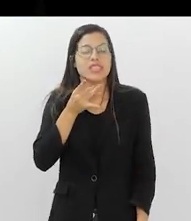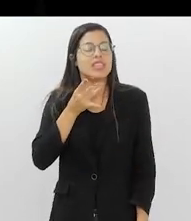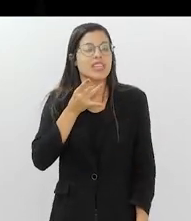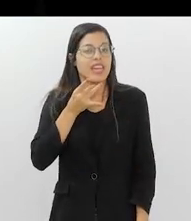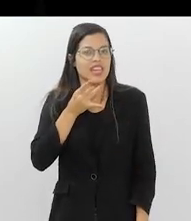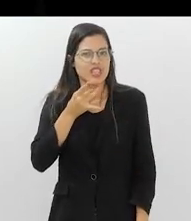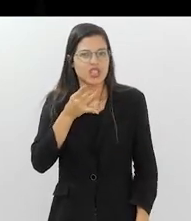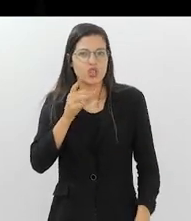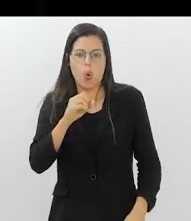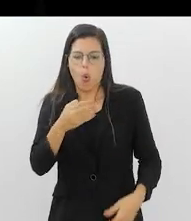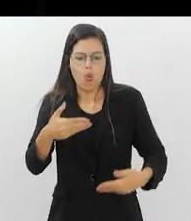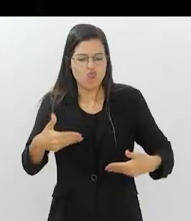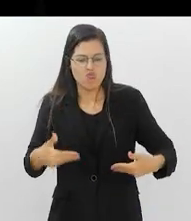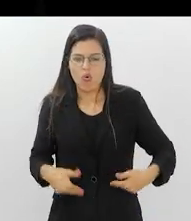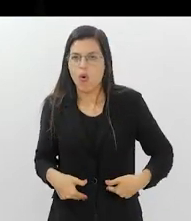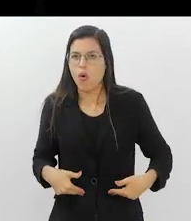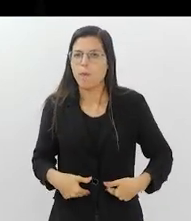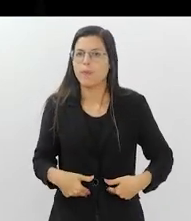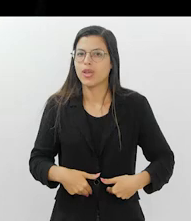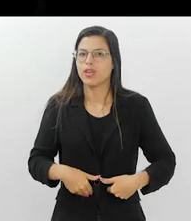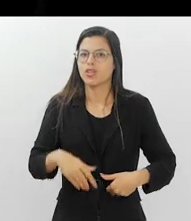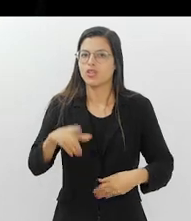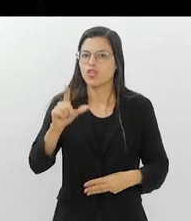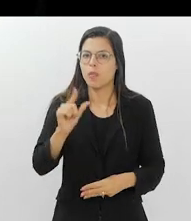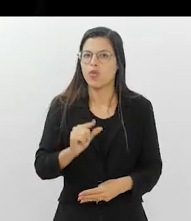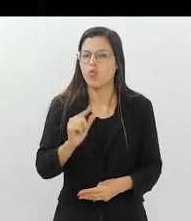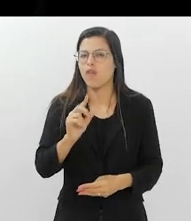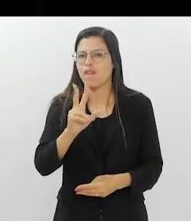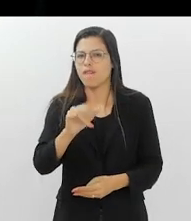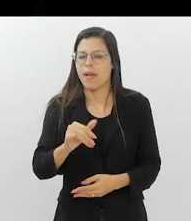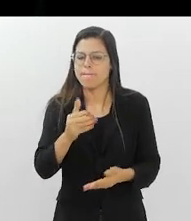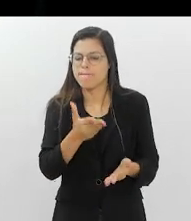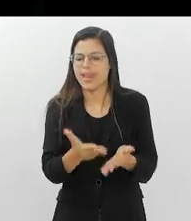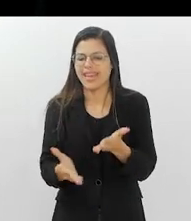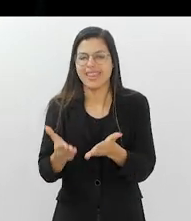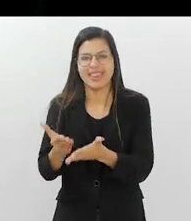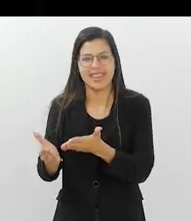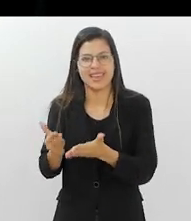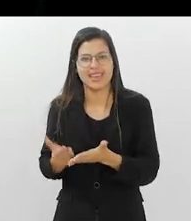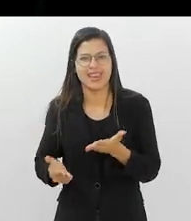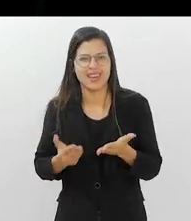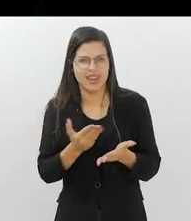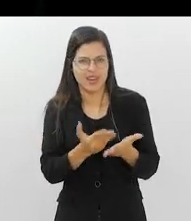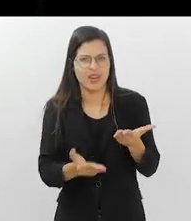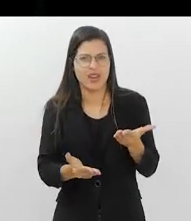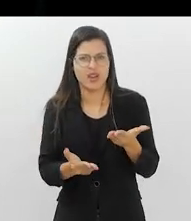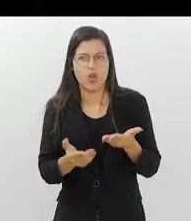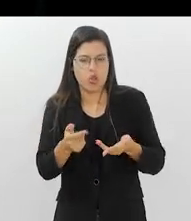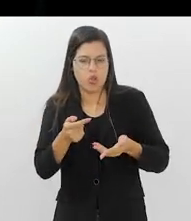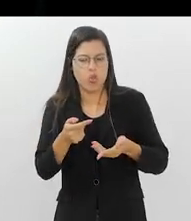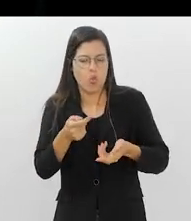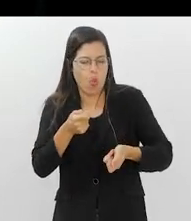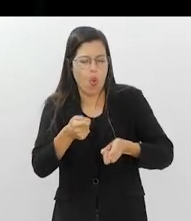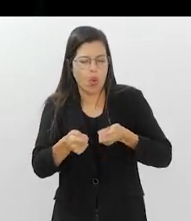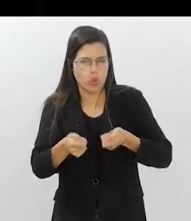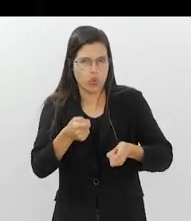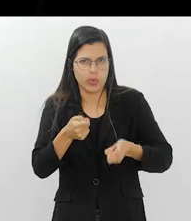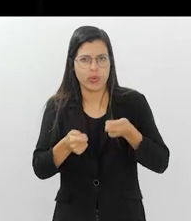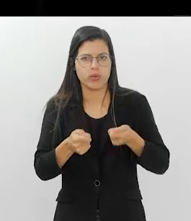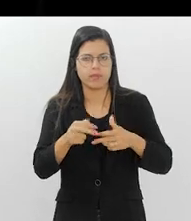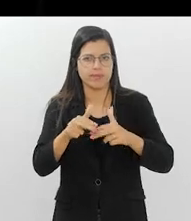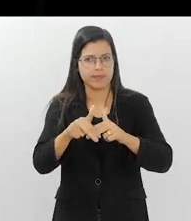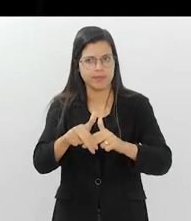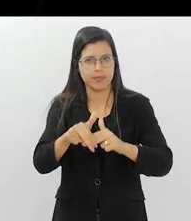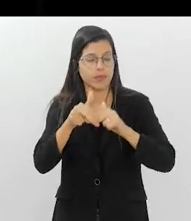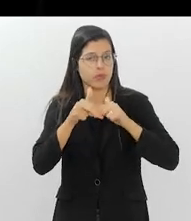o avançar da idade, esses centros vão atrofiando, vão morrendo, então acaba perdendo o comando, então